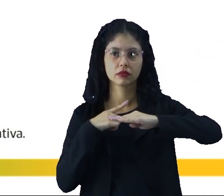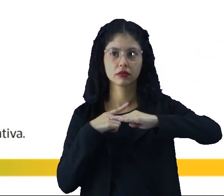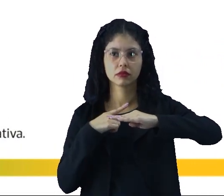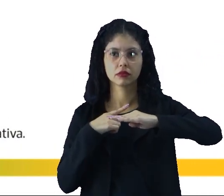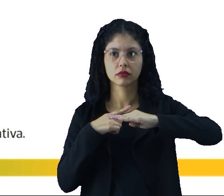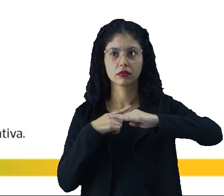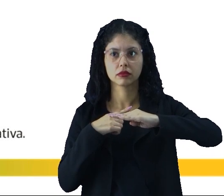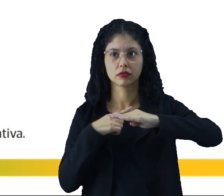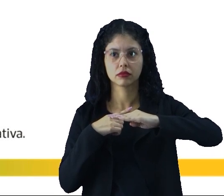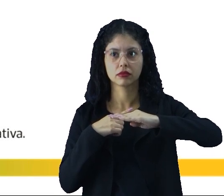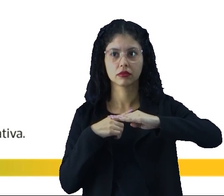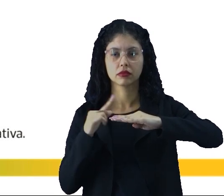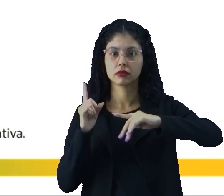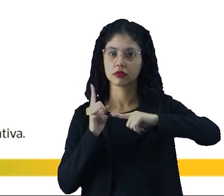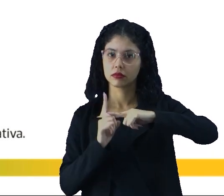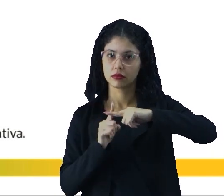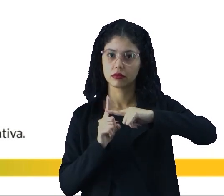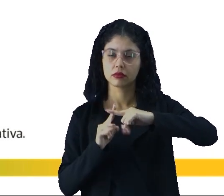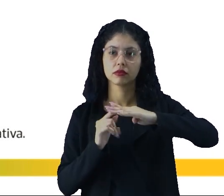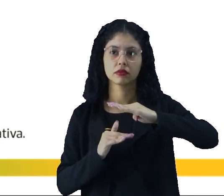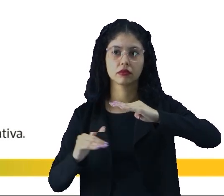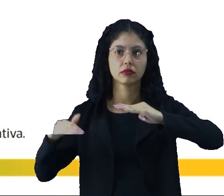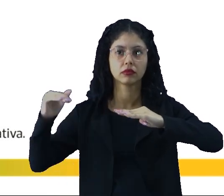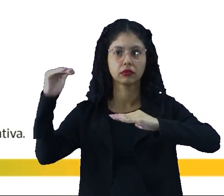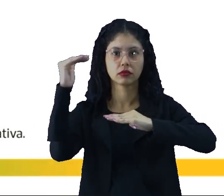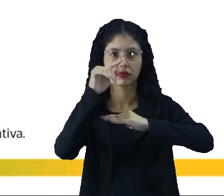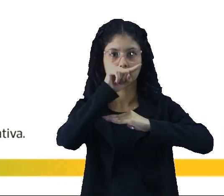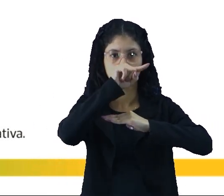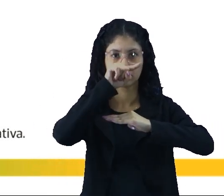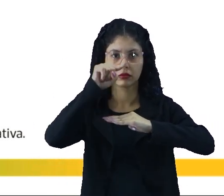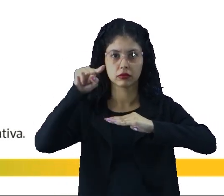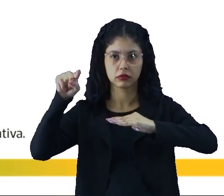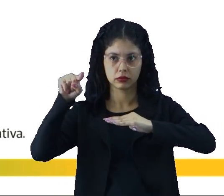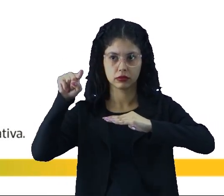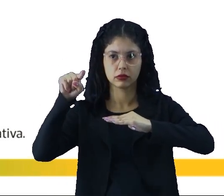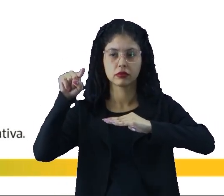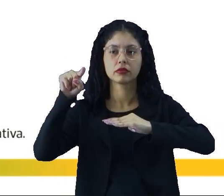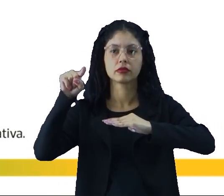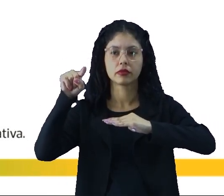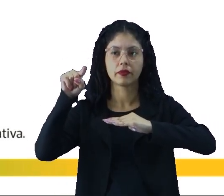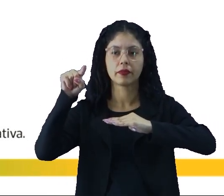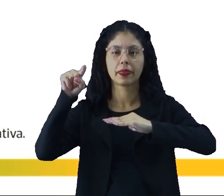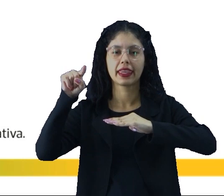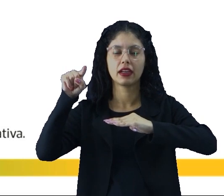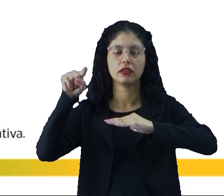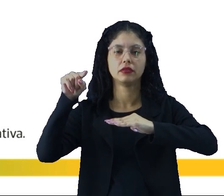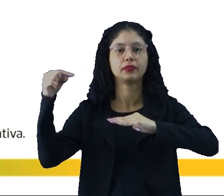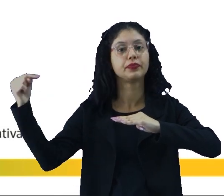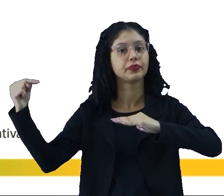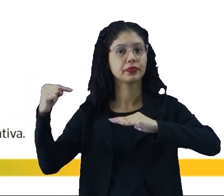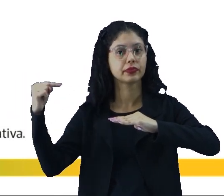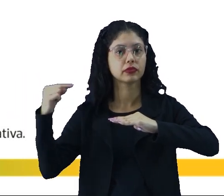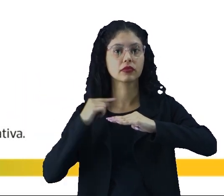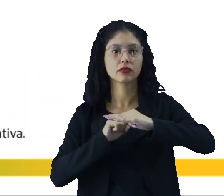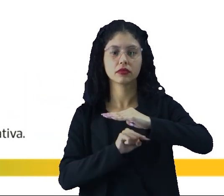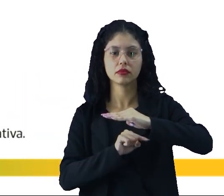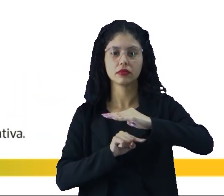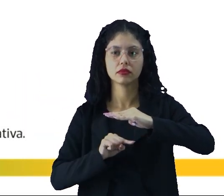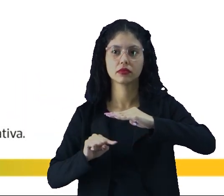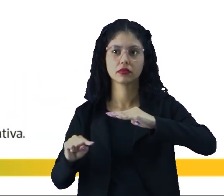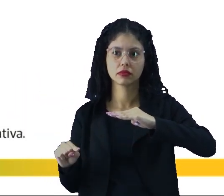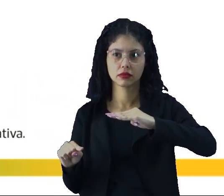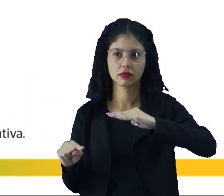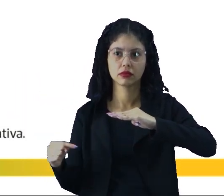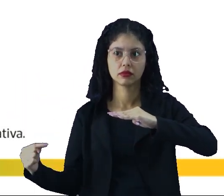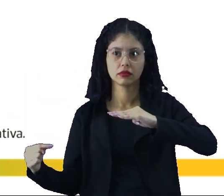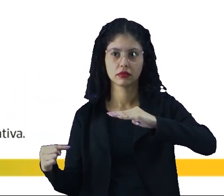Quando a aceleração for positiva, ele vai ficar acima do eixo do tempo. E se a aceleração for negativa, ele vai